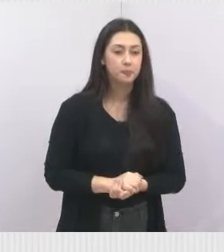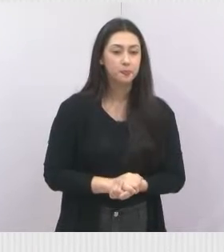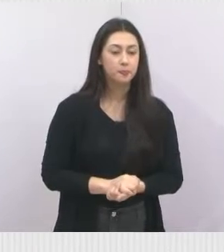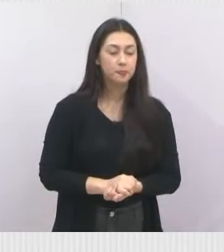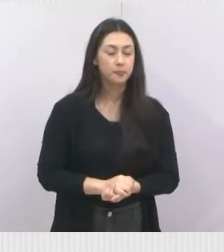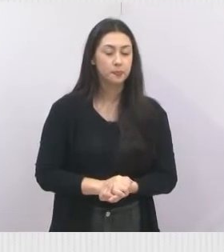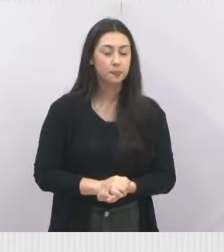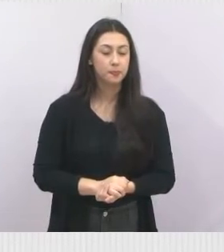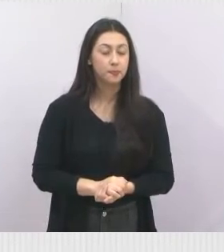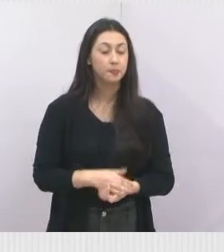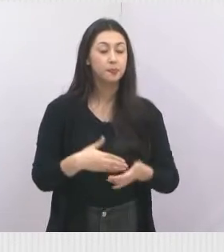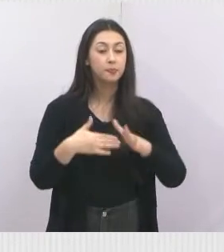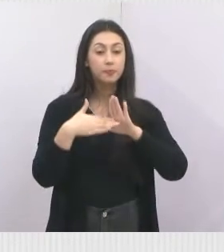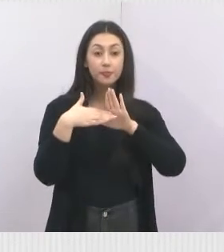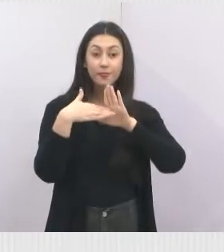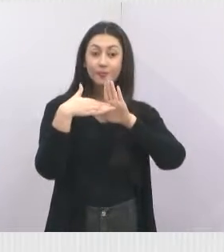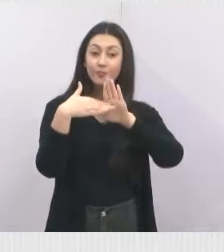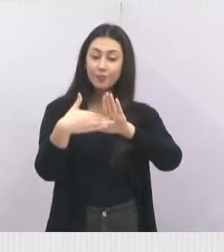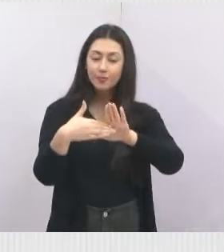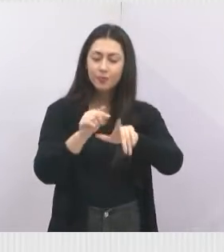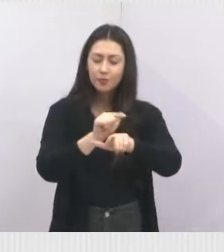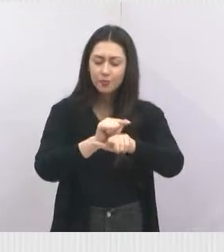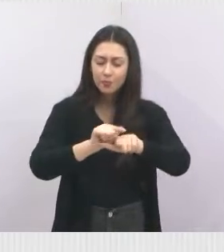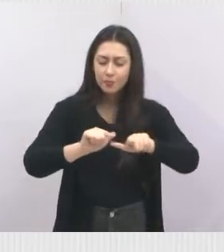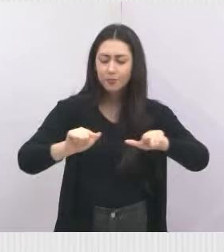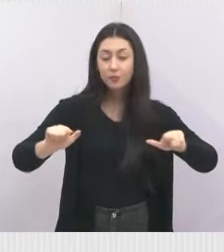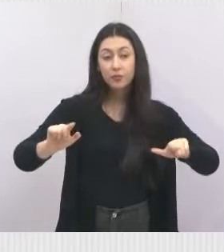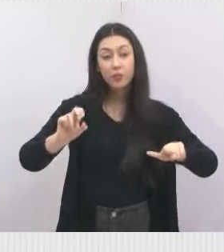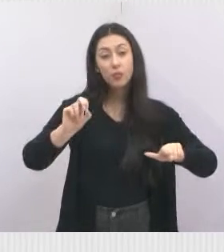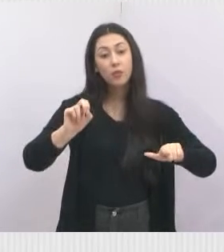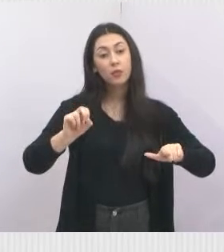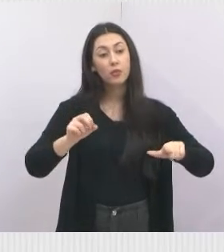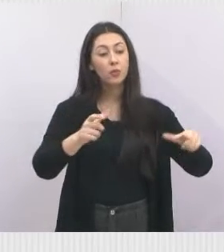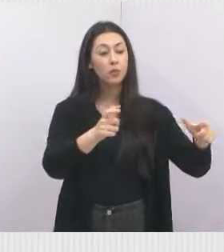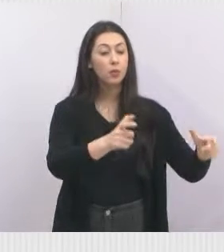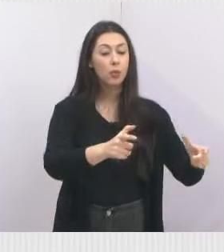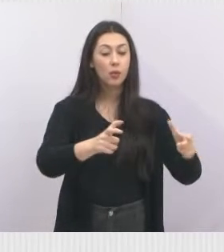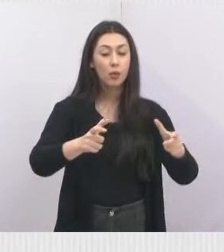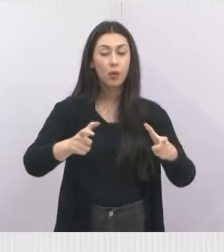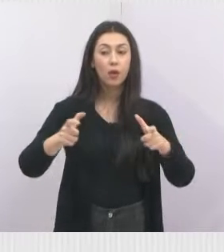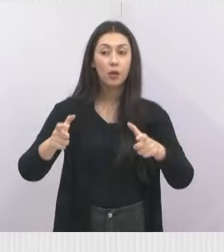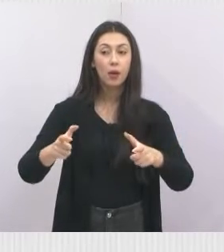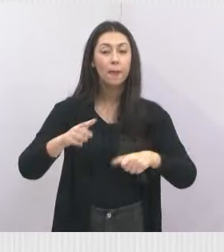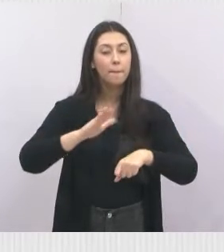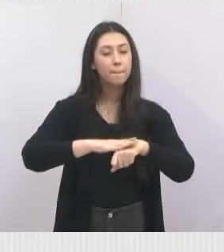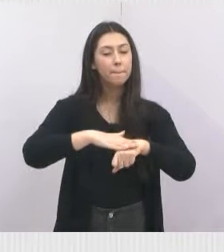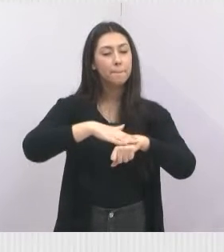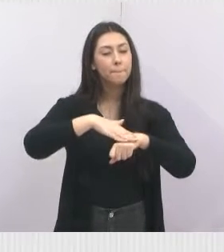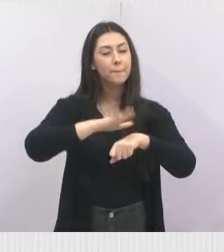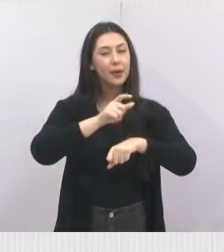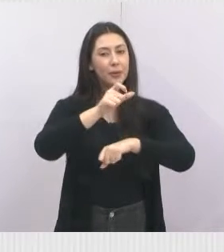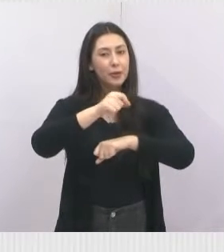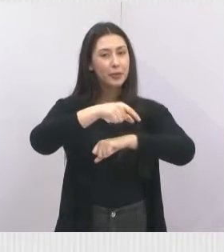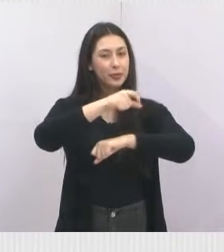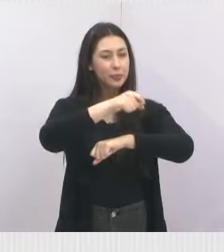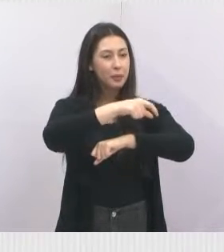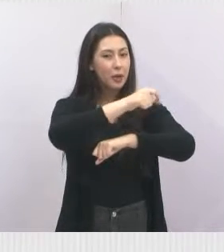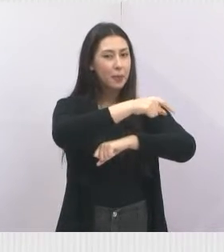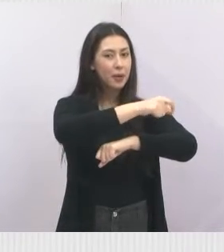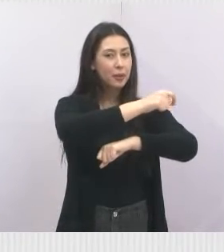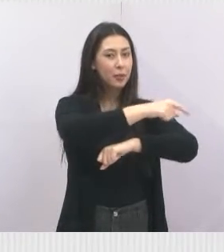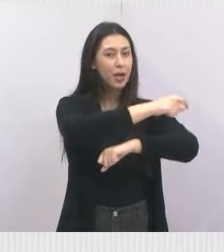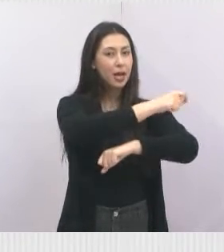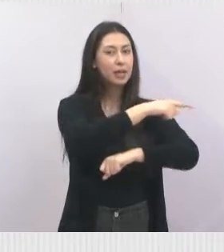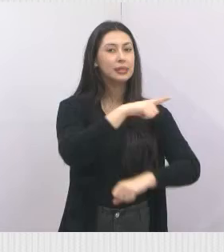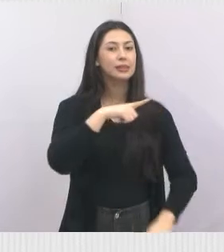para que ajudem elas a limparem outra parte desse terreno, para que mais hortaliças sejam plantadas,